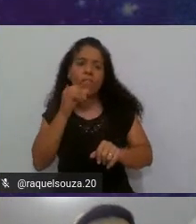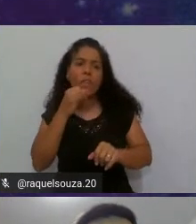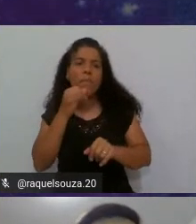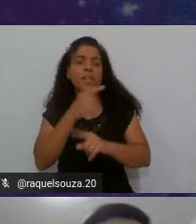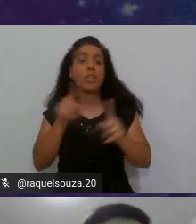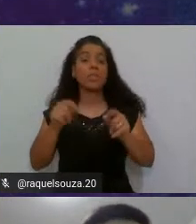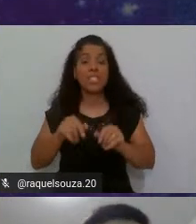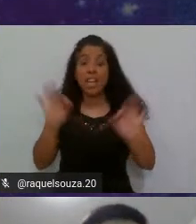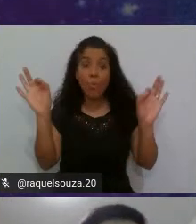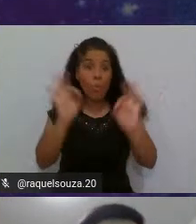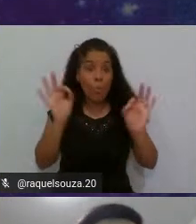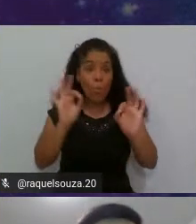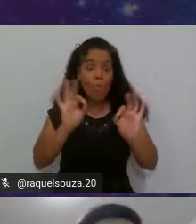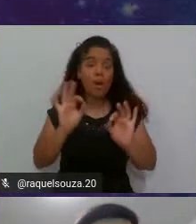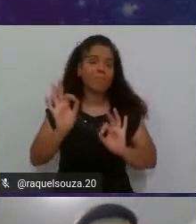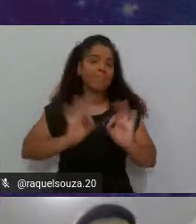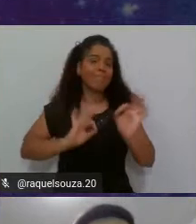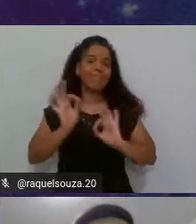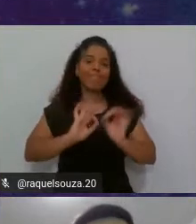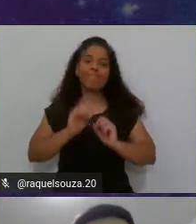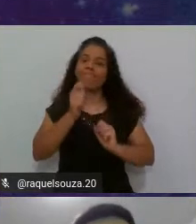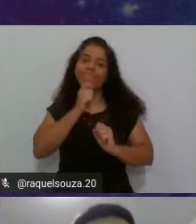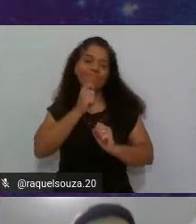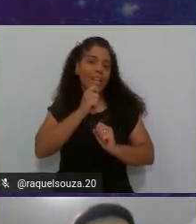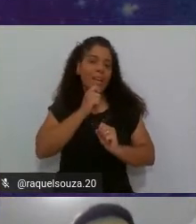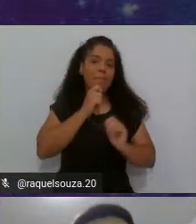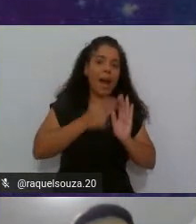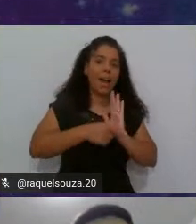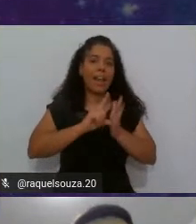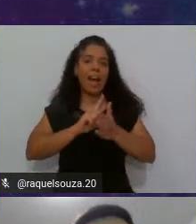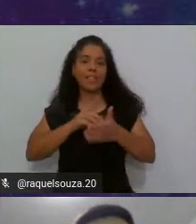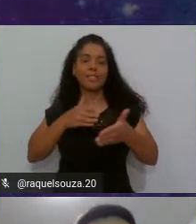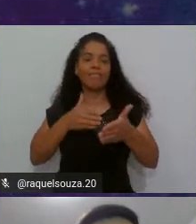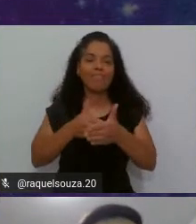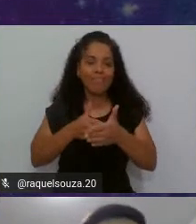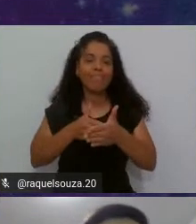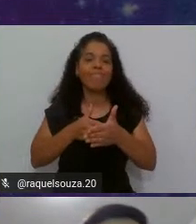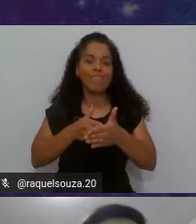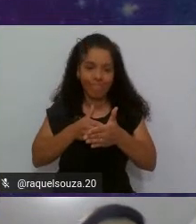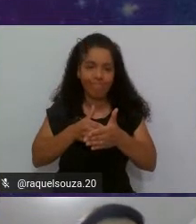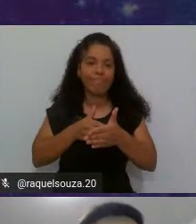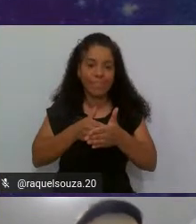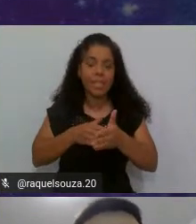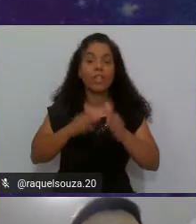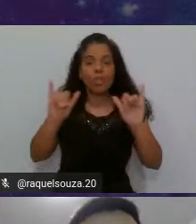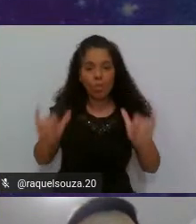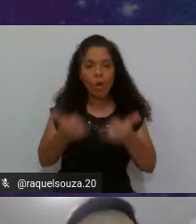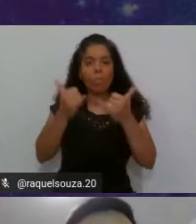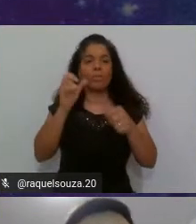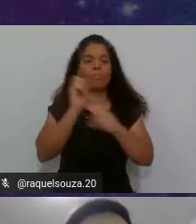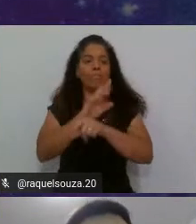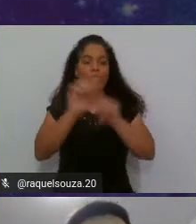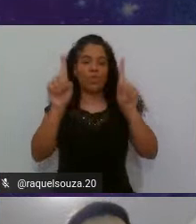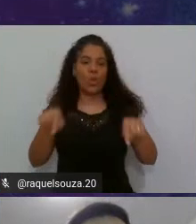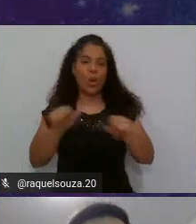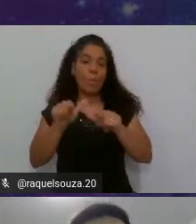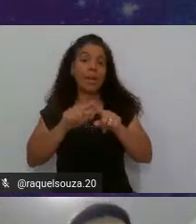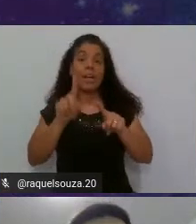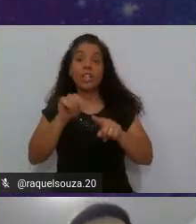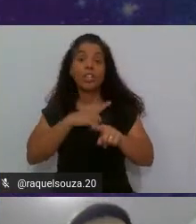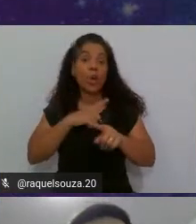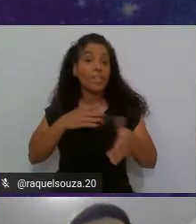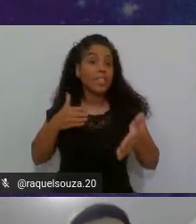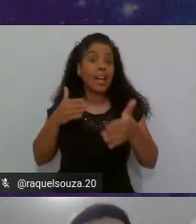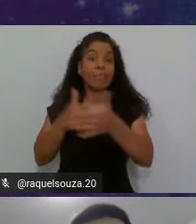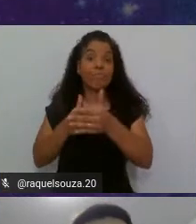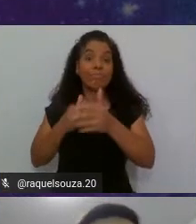não está preparado para isso, você vai limitar suas oportunidades no mercado. E não só isso, você está limitando também